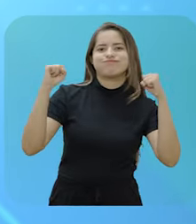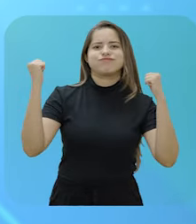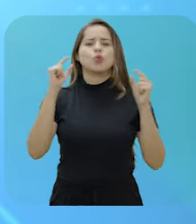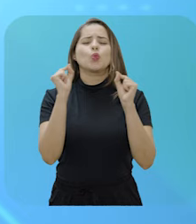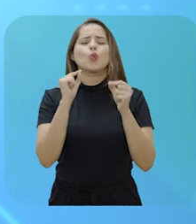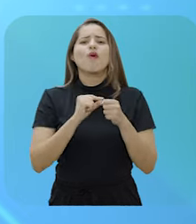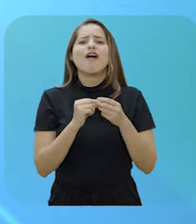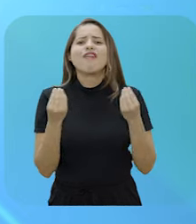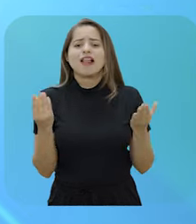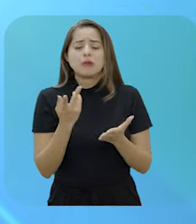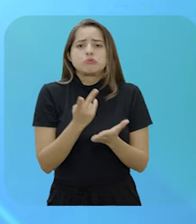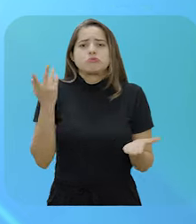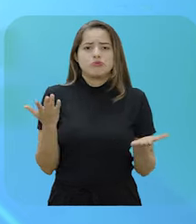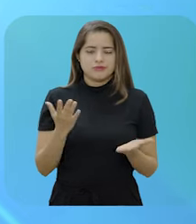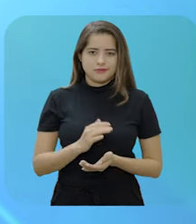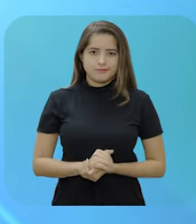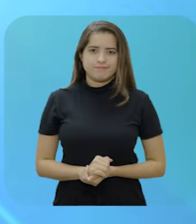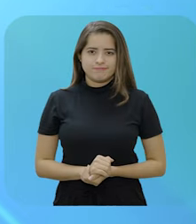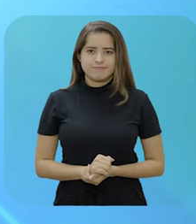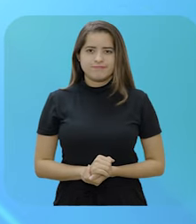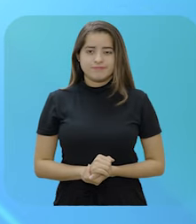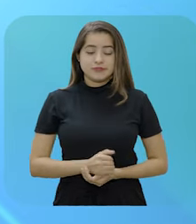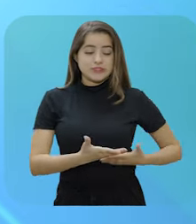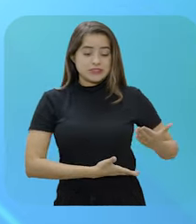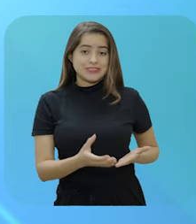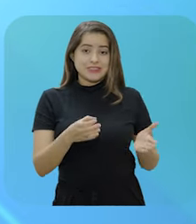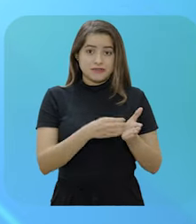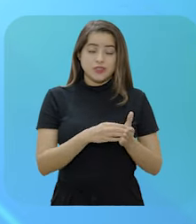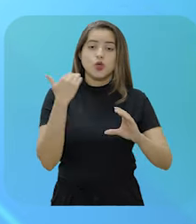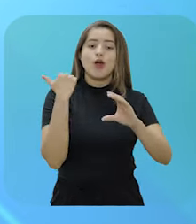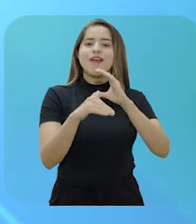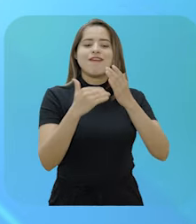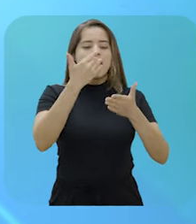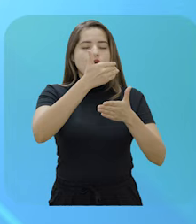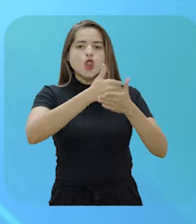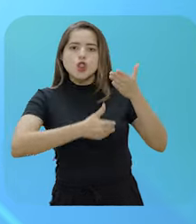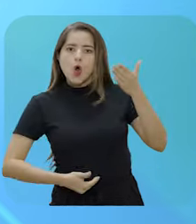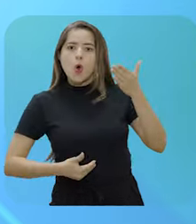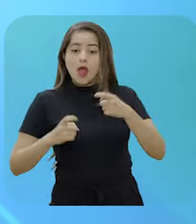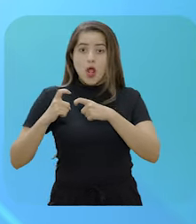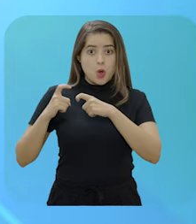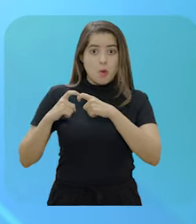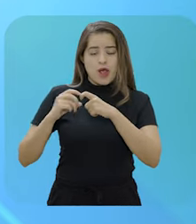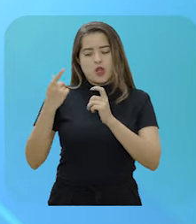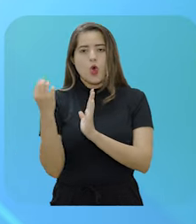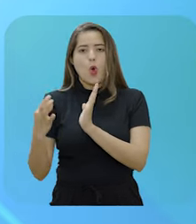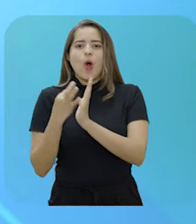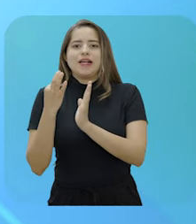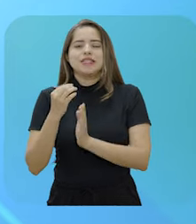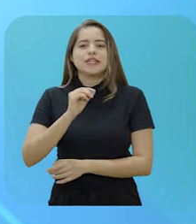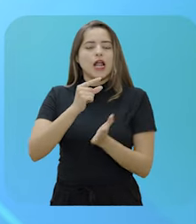quando isso acontece? O servidor ou servidora deverá enviar atestado médico ou odontológico pelo aplicativo